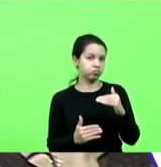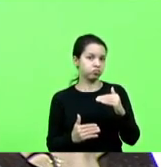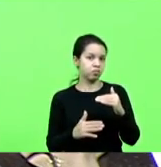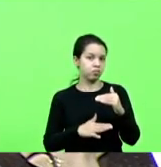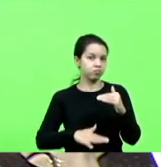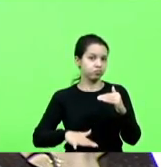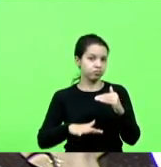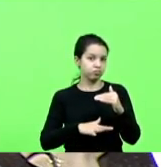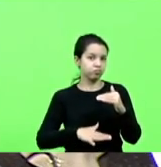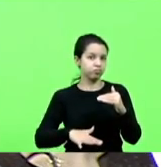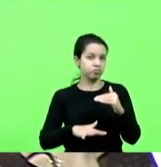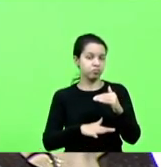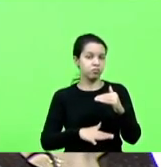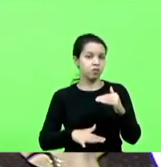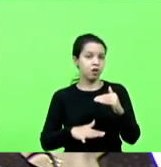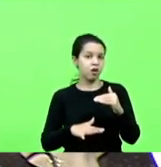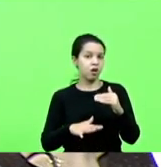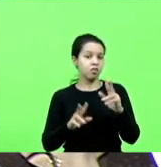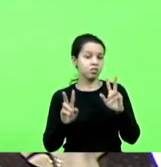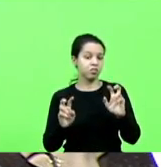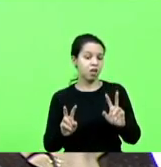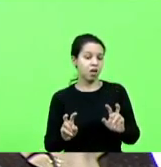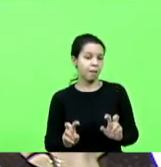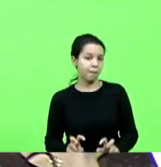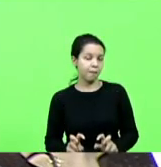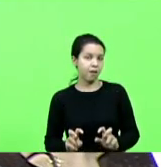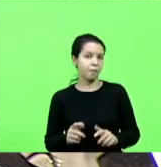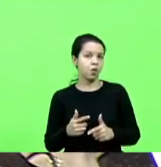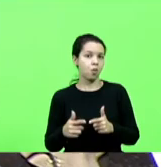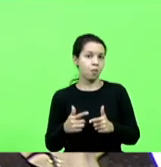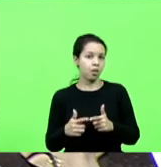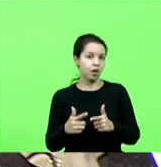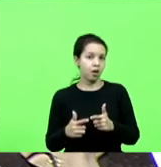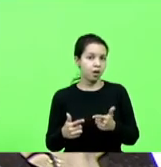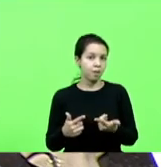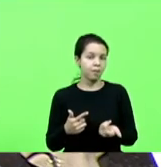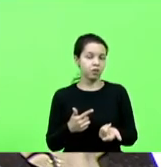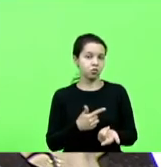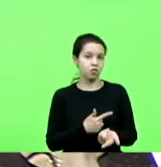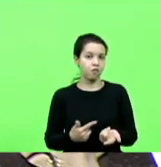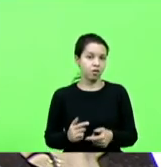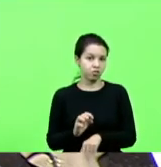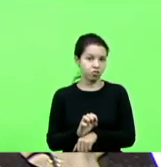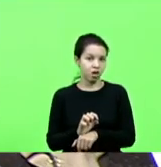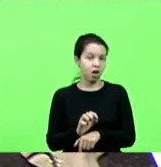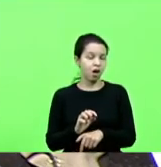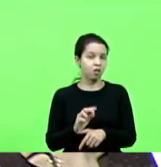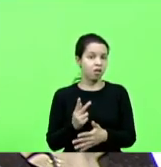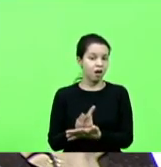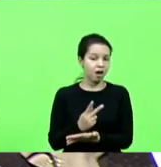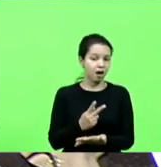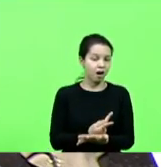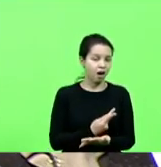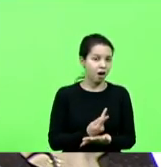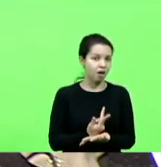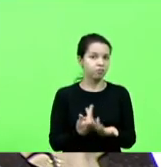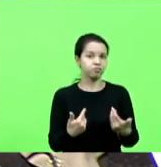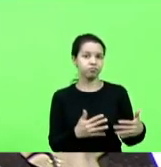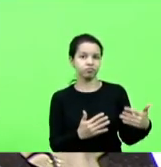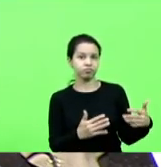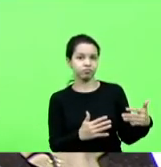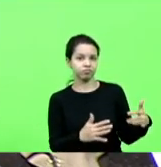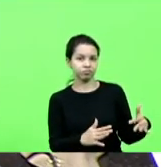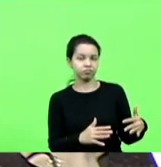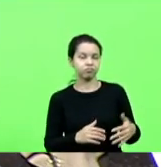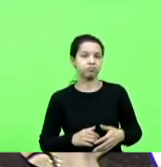deixa as questões de Estado, de administração, de coisas erradas acontecendo em segundo plano.